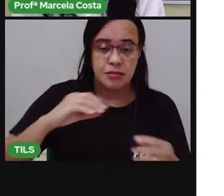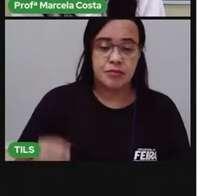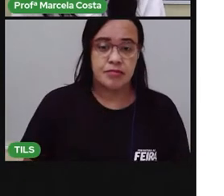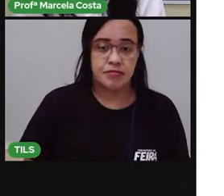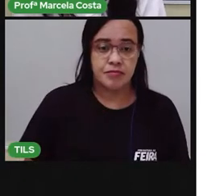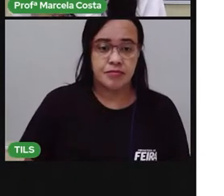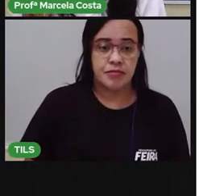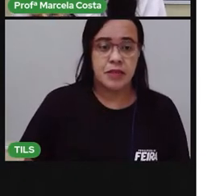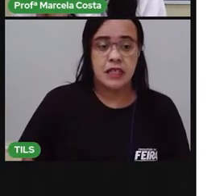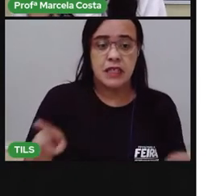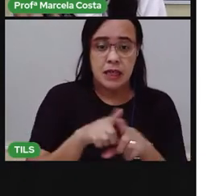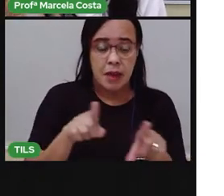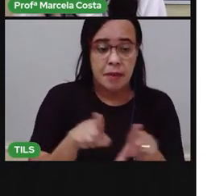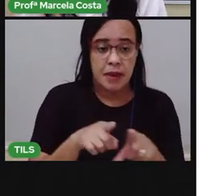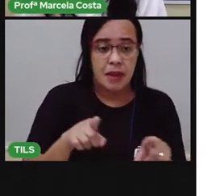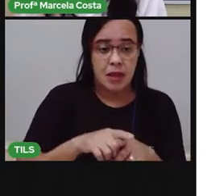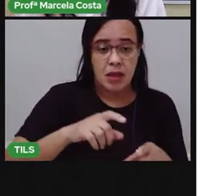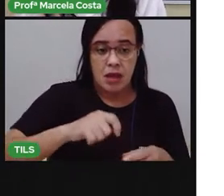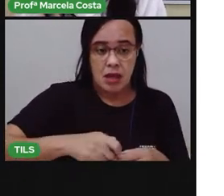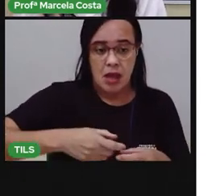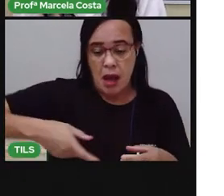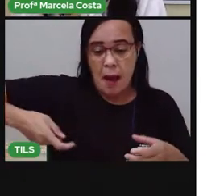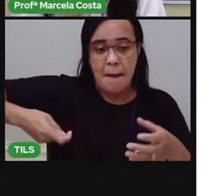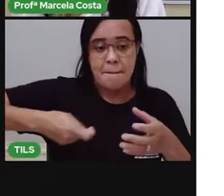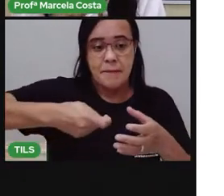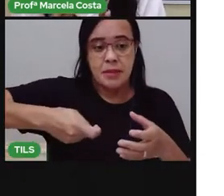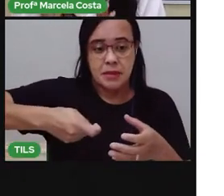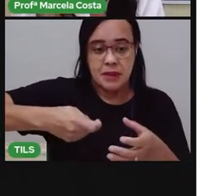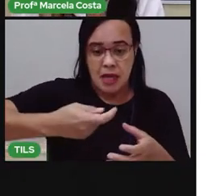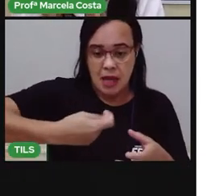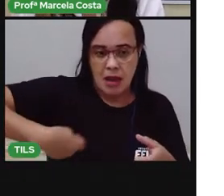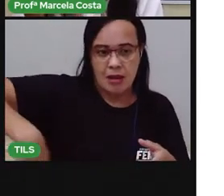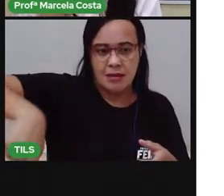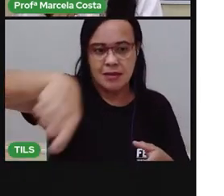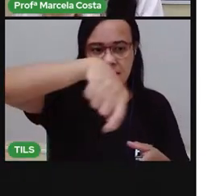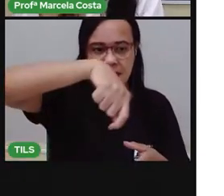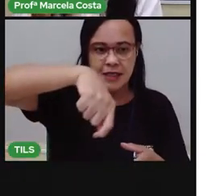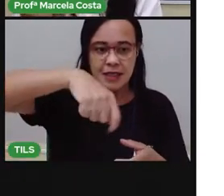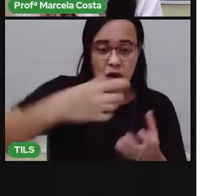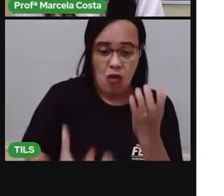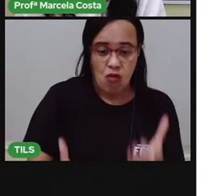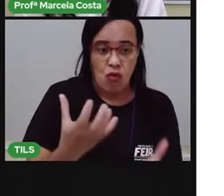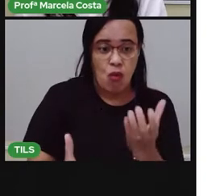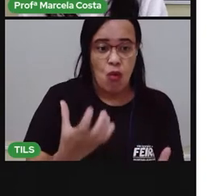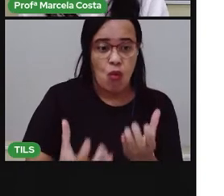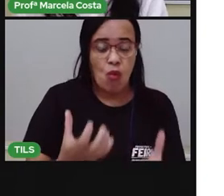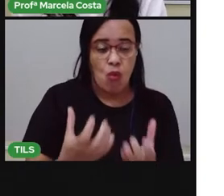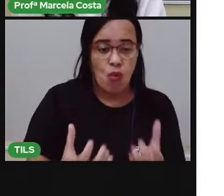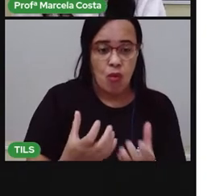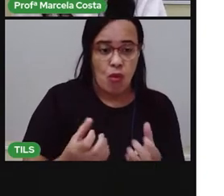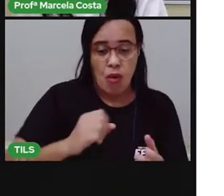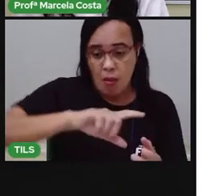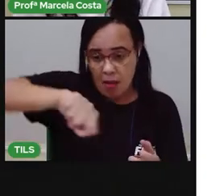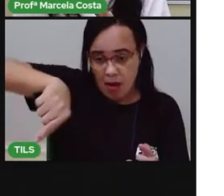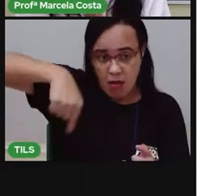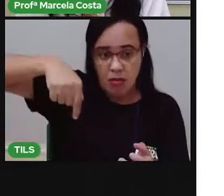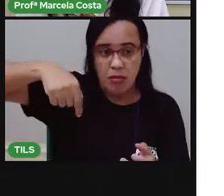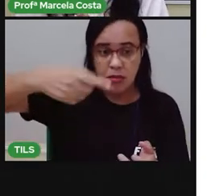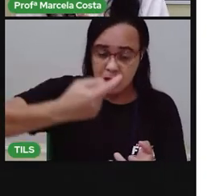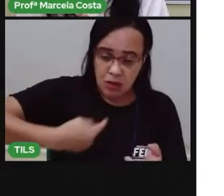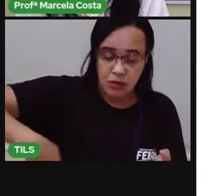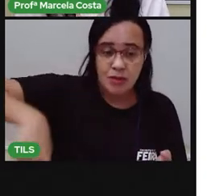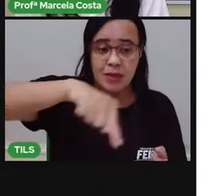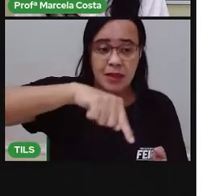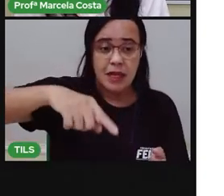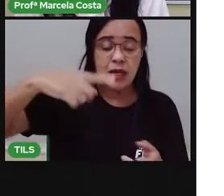o cabo da panela para dentro do fogo, né, para dentro do fogão, virado para dentro do fogão e não para fora, porque